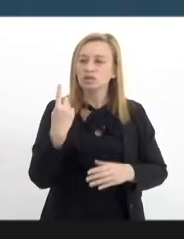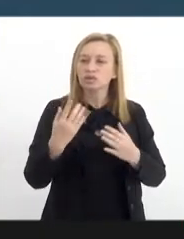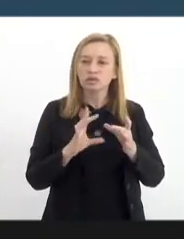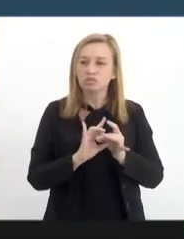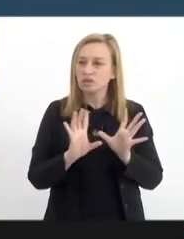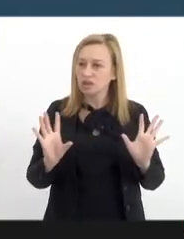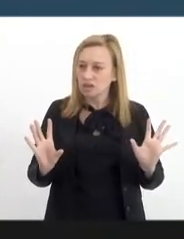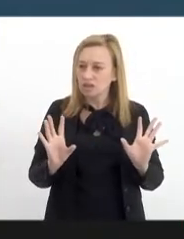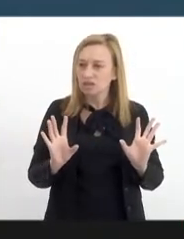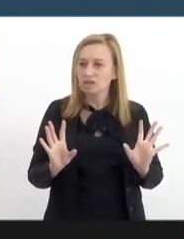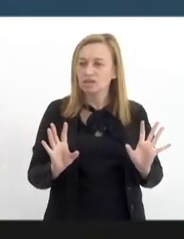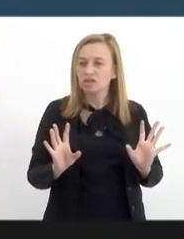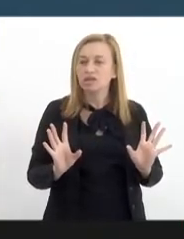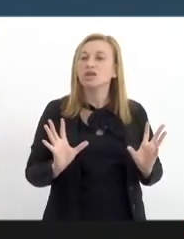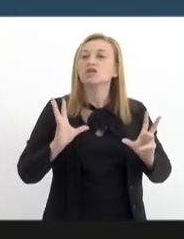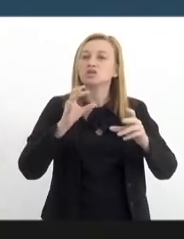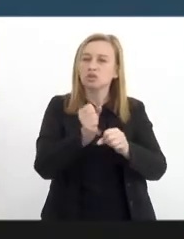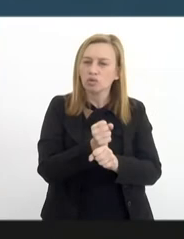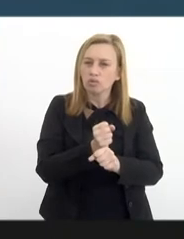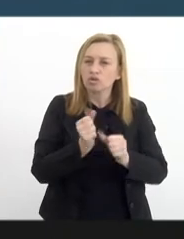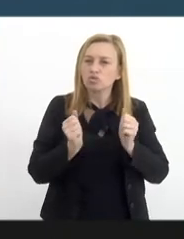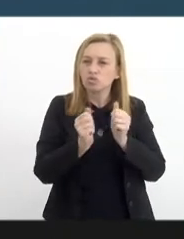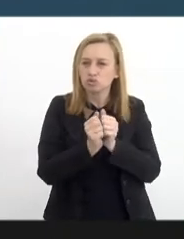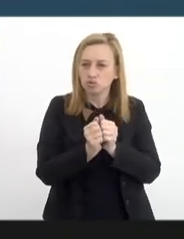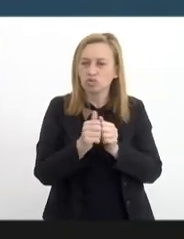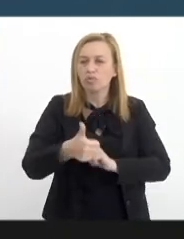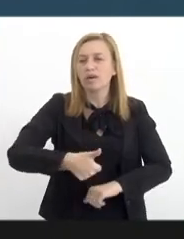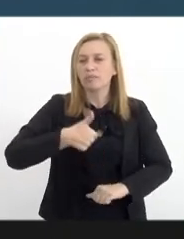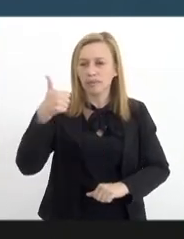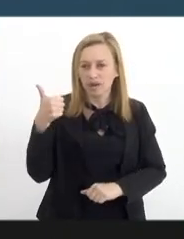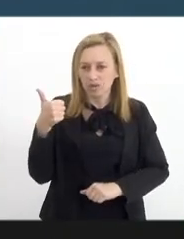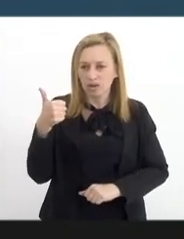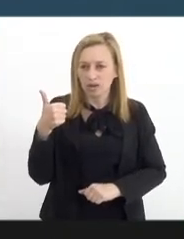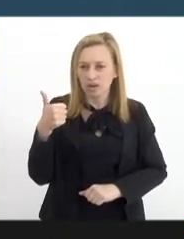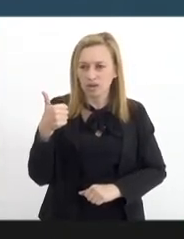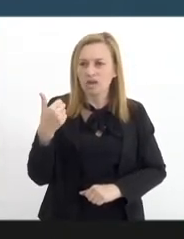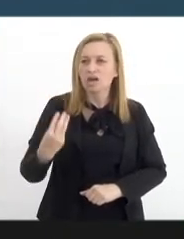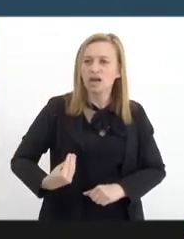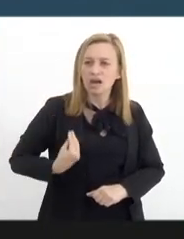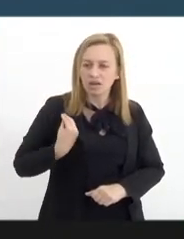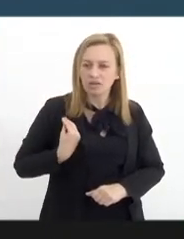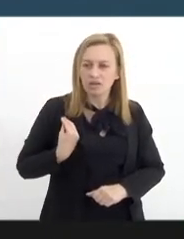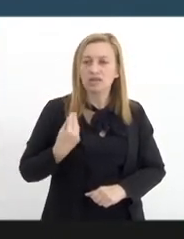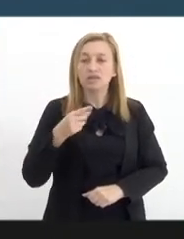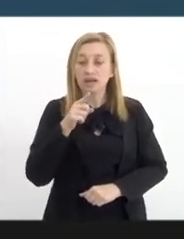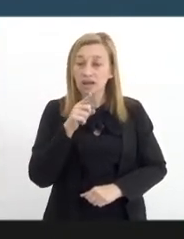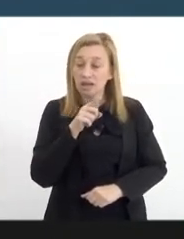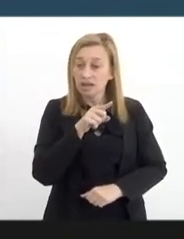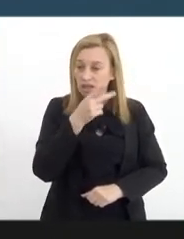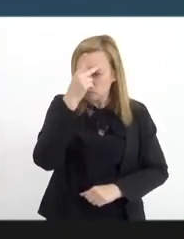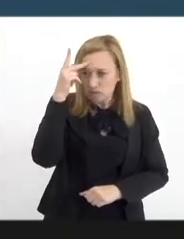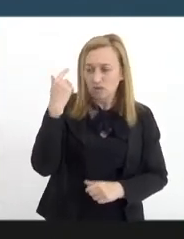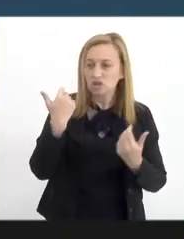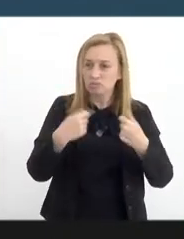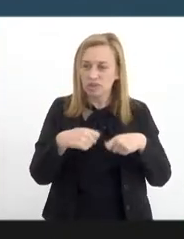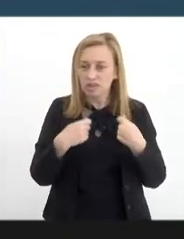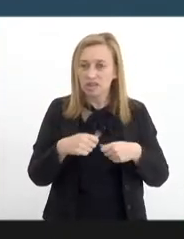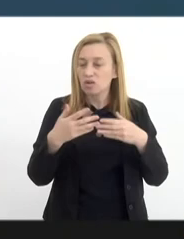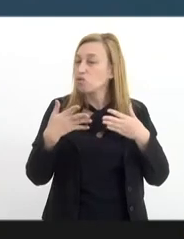para estarmos somando juntos para melhorar a vida daqueles que precisam. Esse é o nosso alvo.